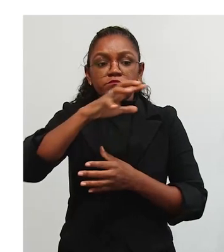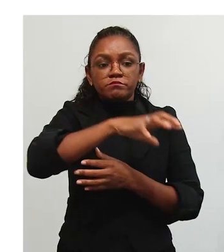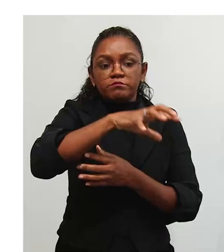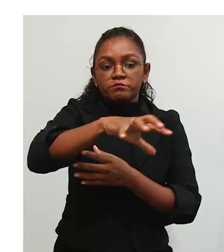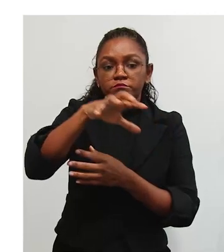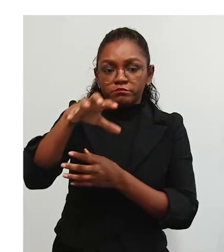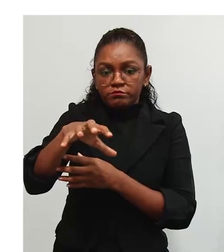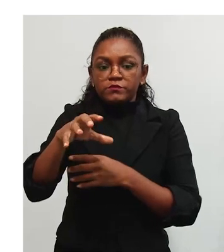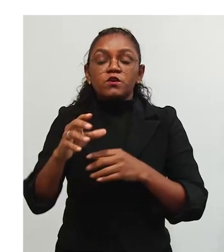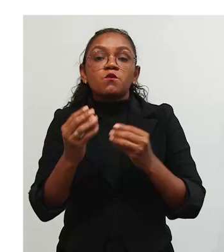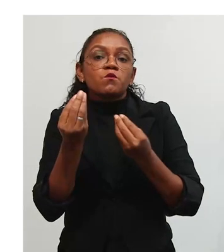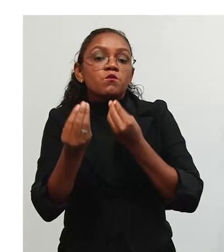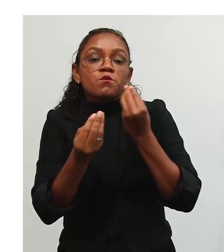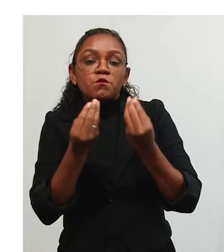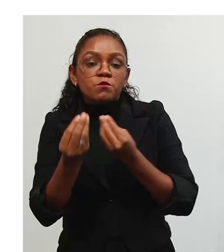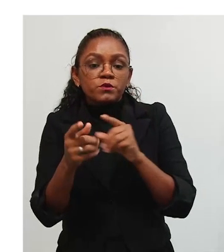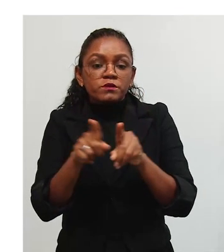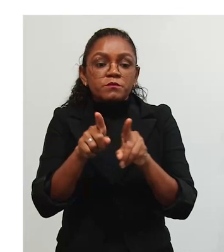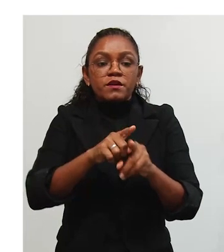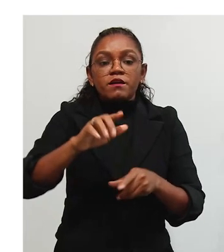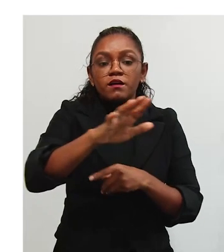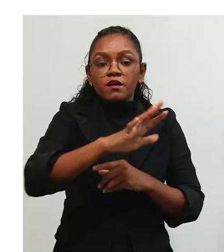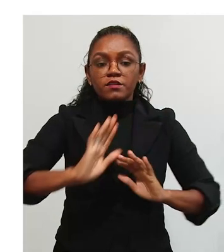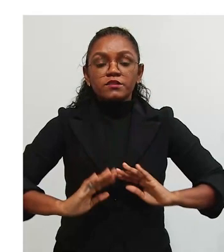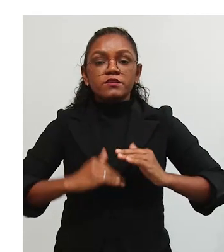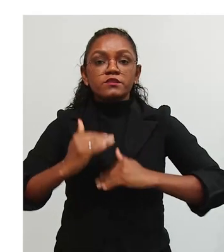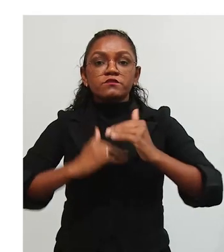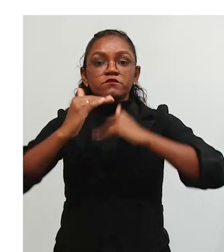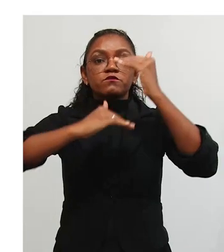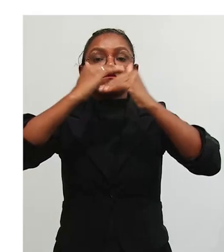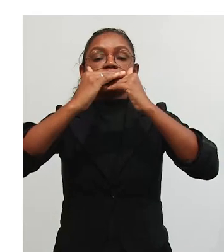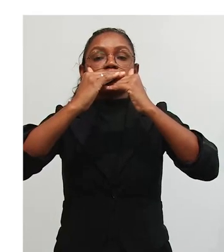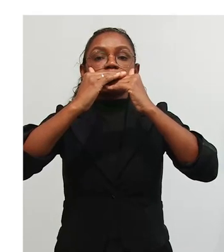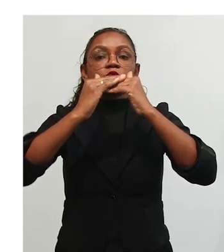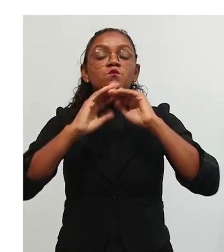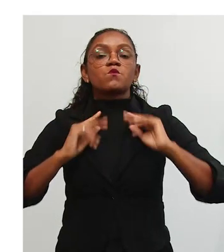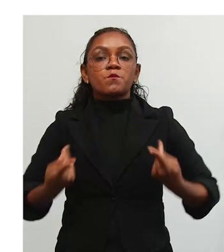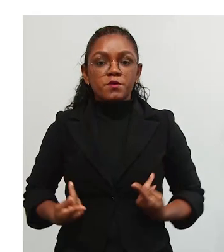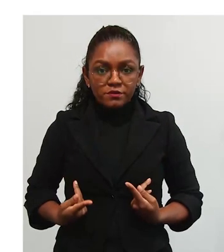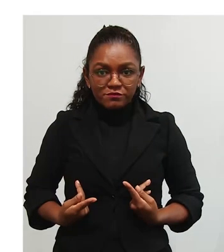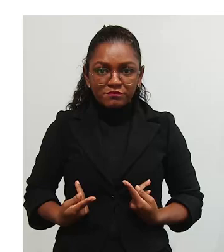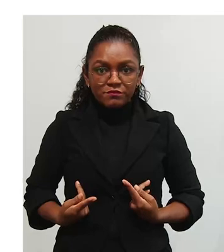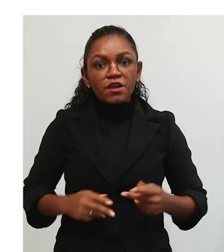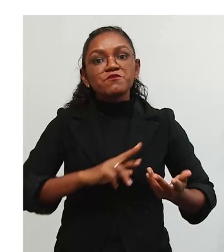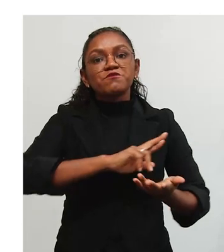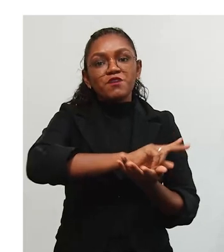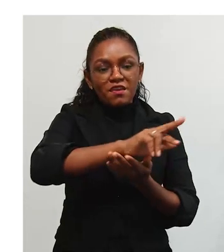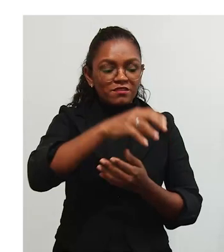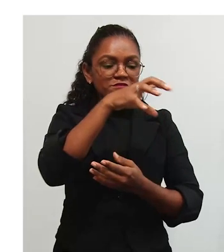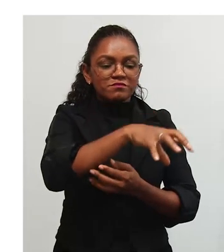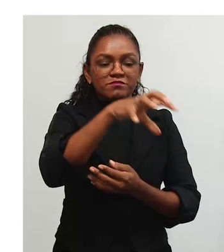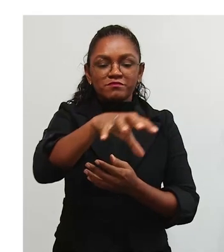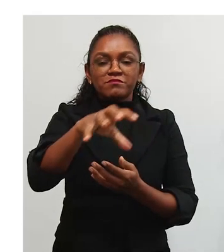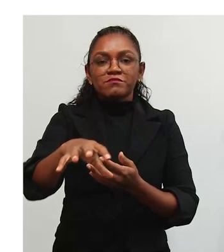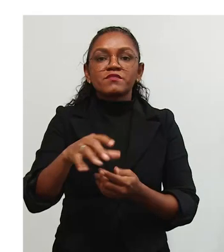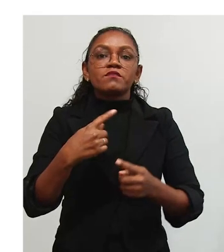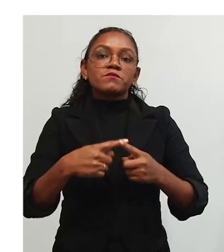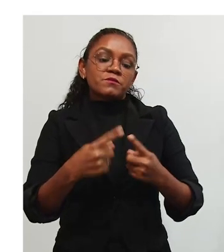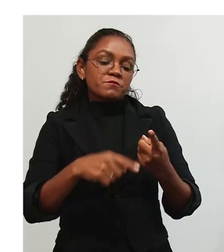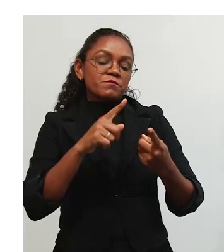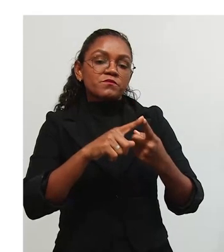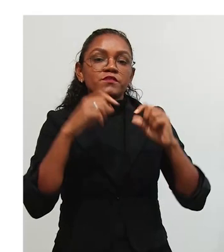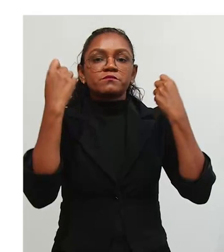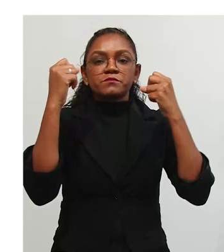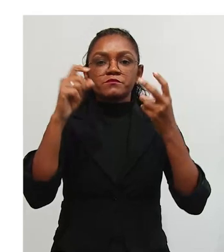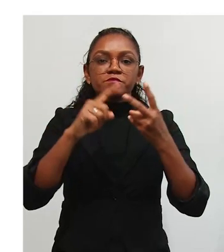ouviram falar. Entre eles é o desenvolvimento humano. Então, a psicologia vai estudar diferentes áreas, como